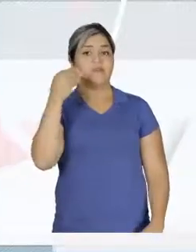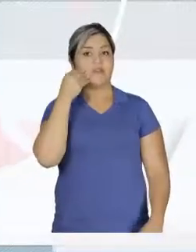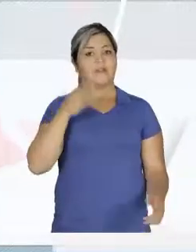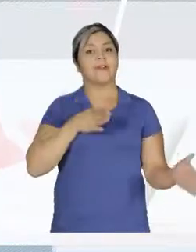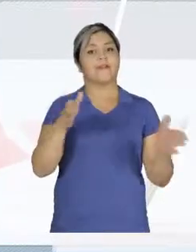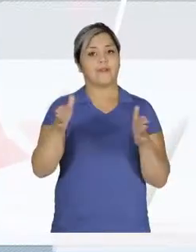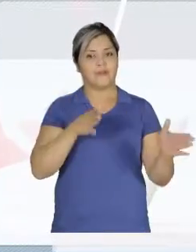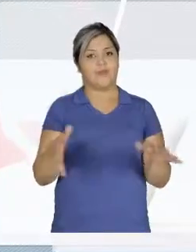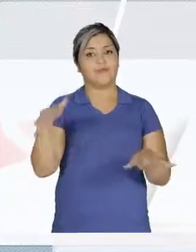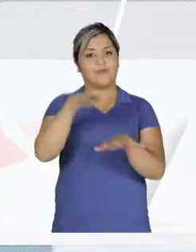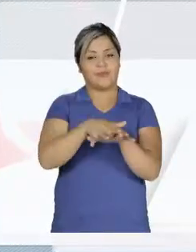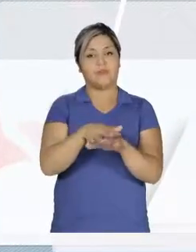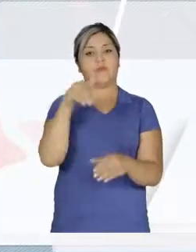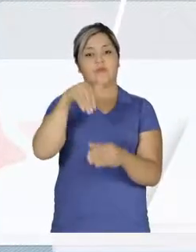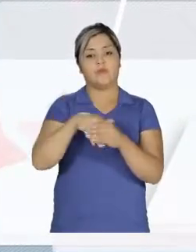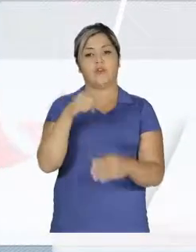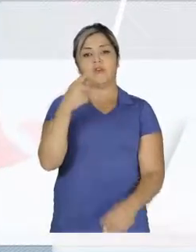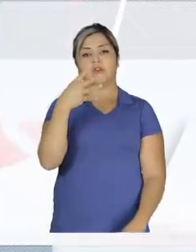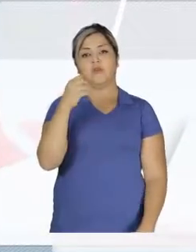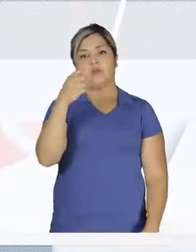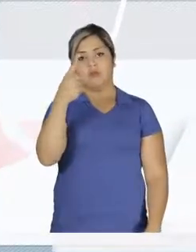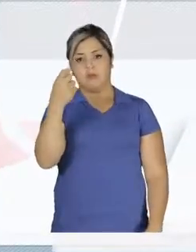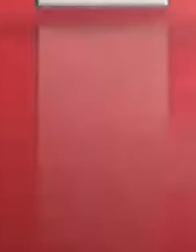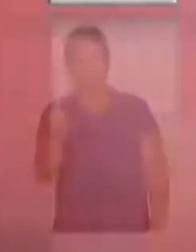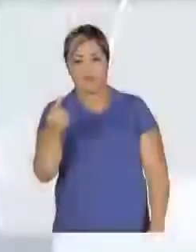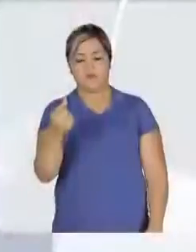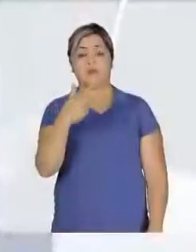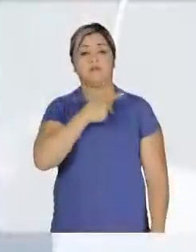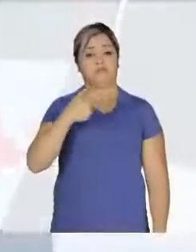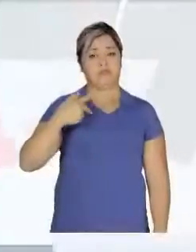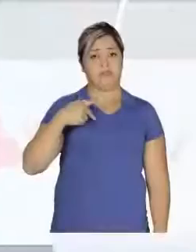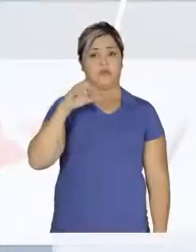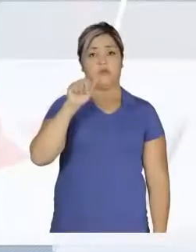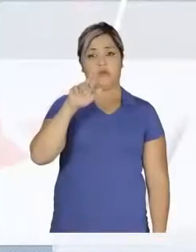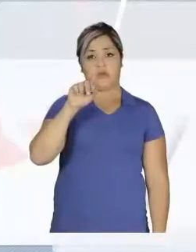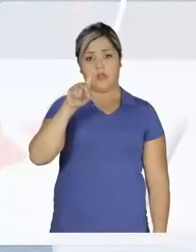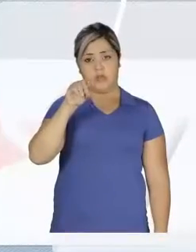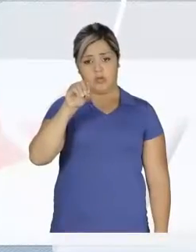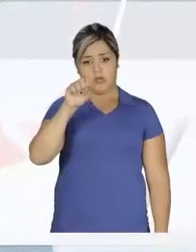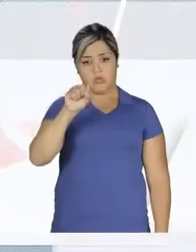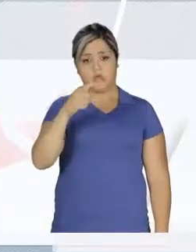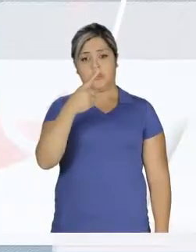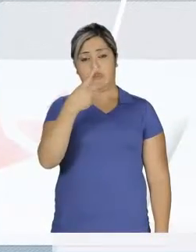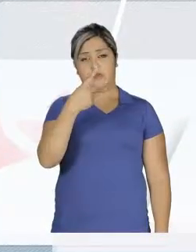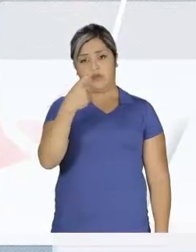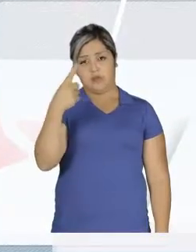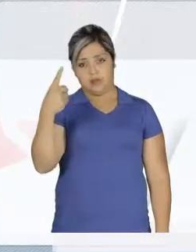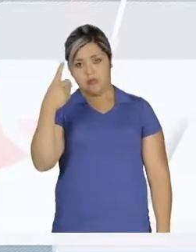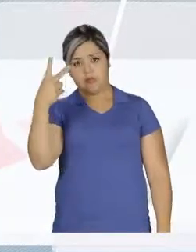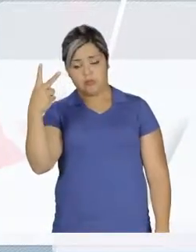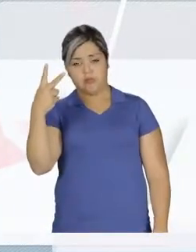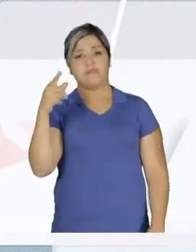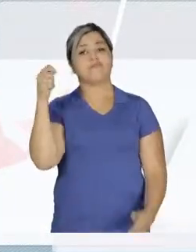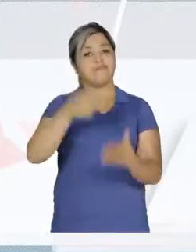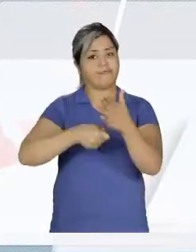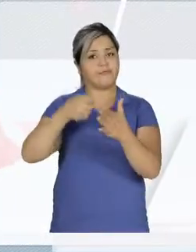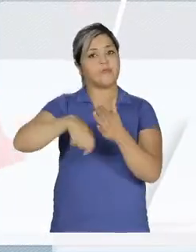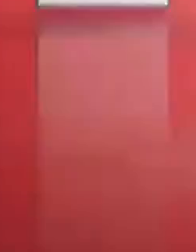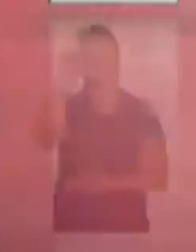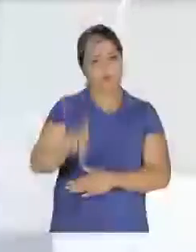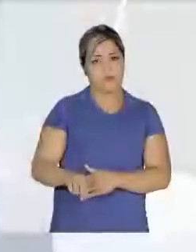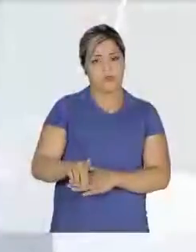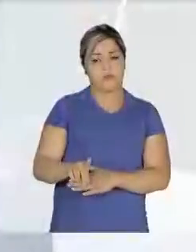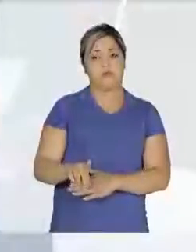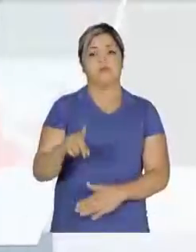pela acessibilidade e pela inclusão. Vote 14-016. Pastor Cardoso, 14-112, lutando pelo seu direito.